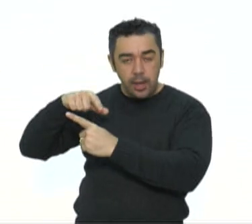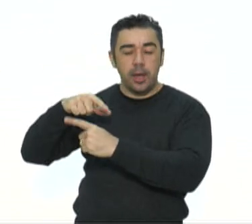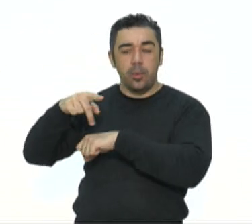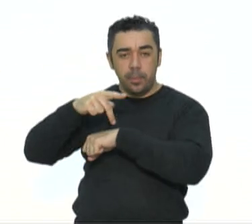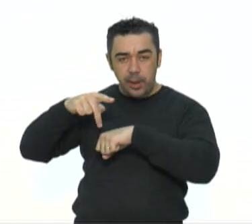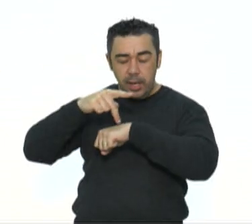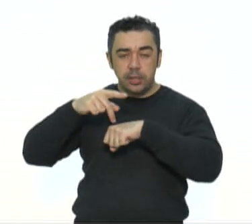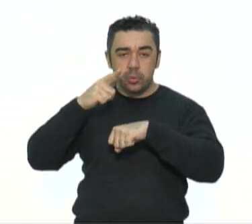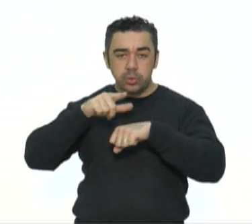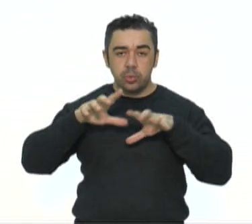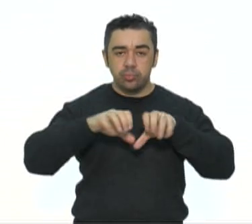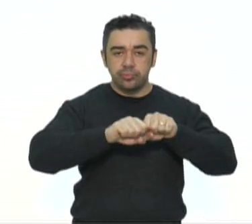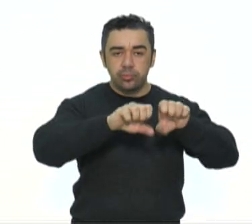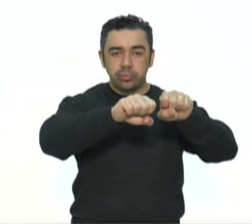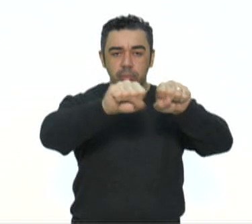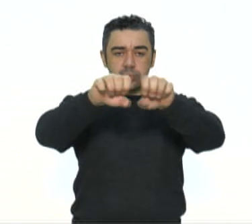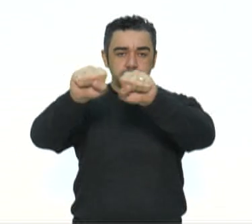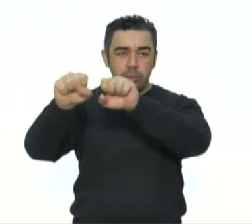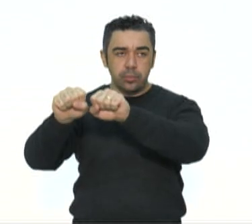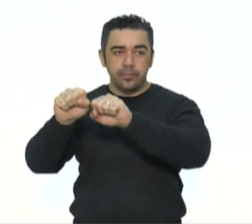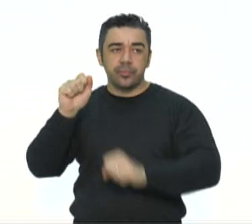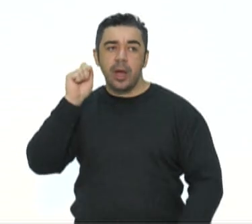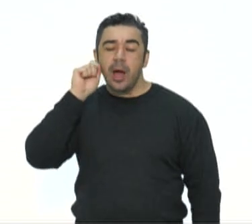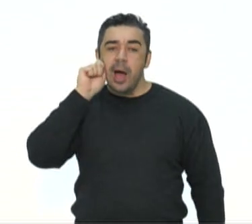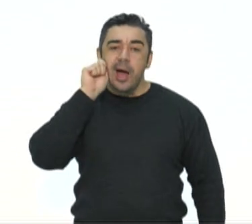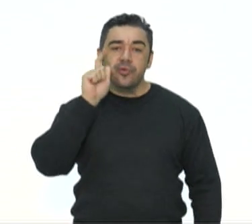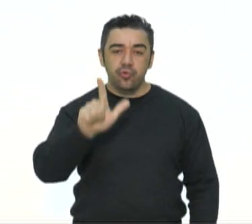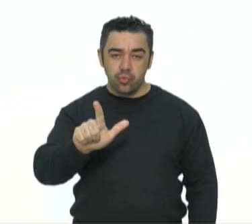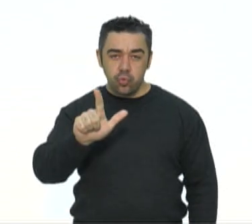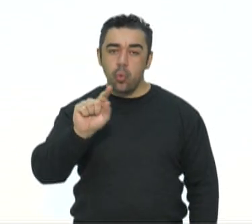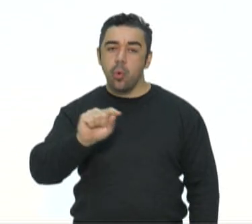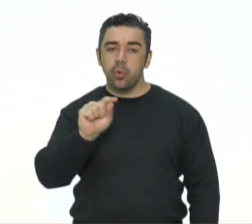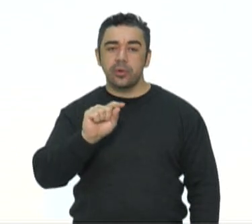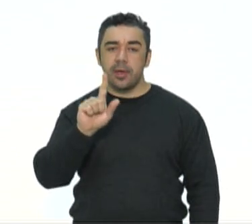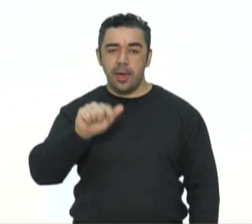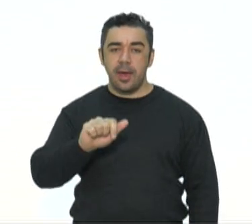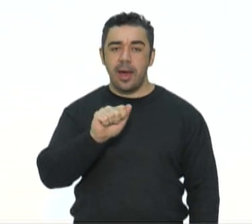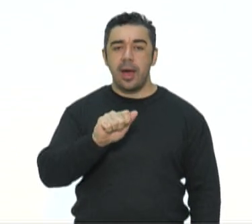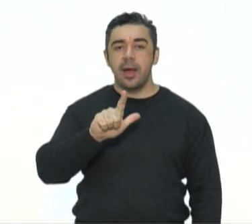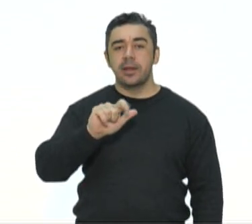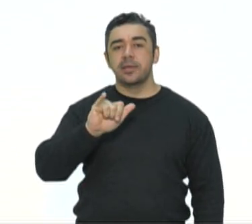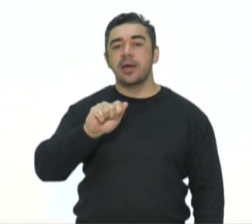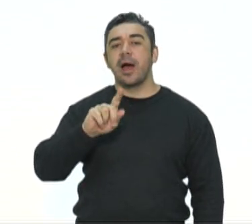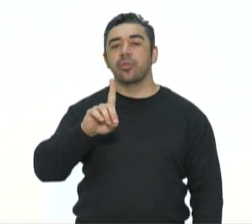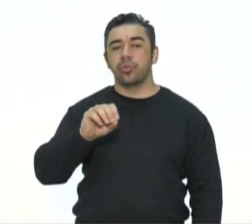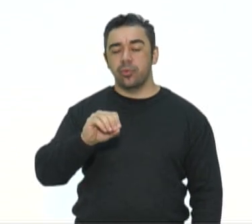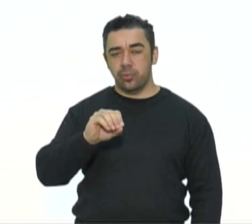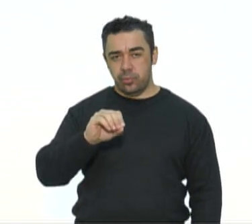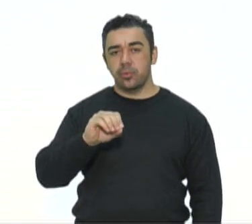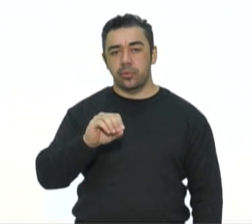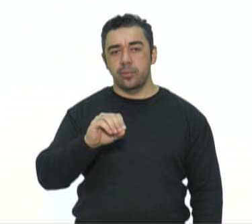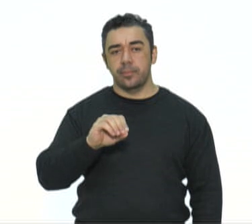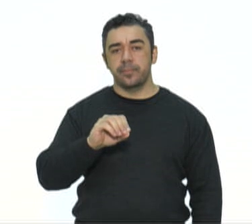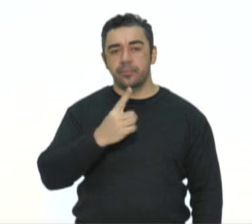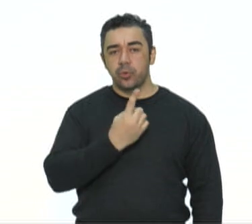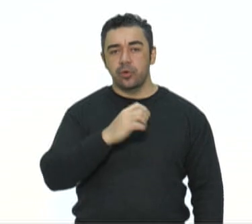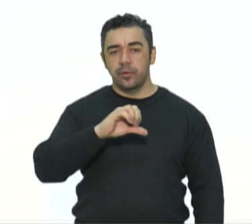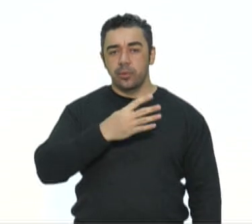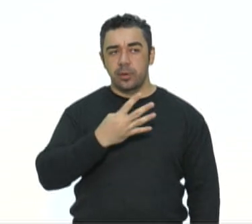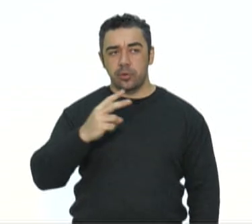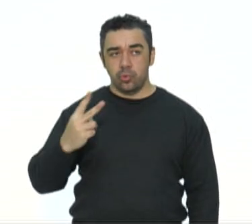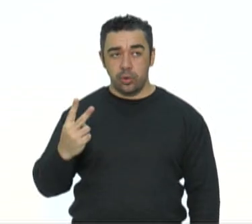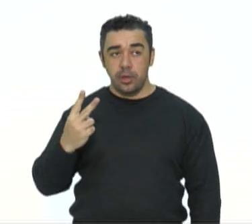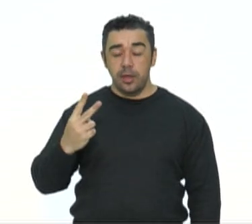eixo. Onde está em azul, o que seriam os aliados até 1942 e em vermelho a União